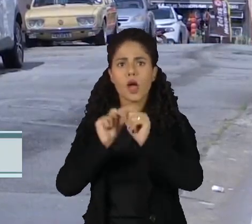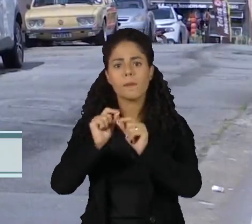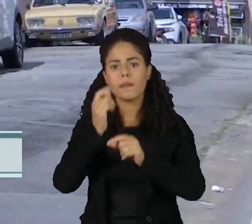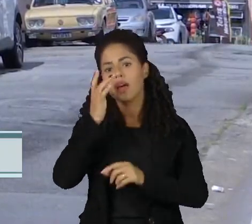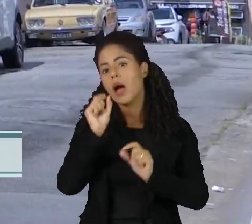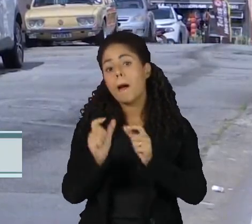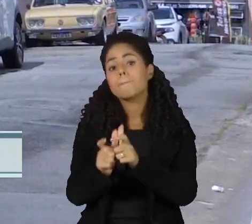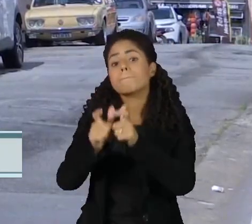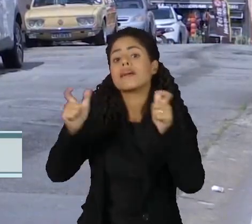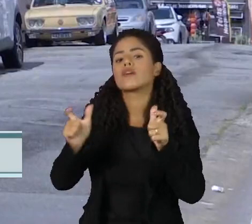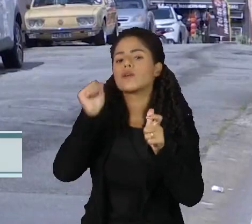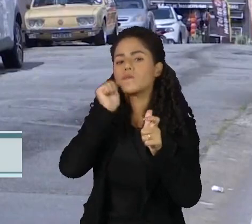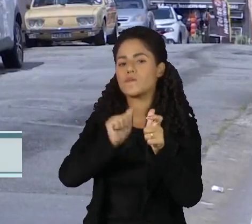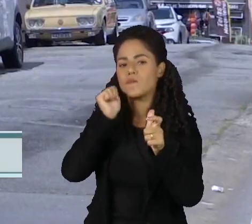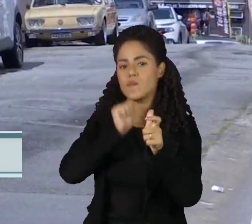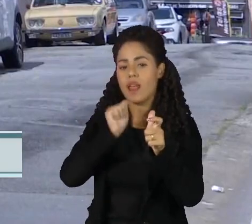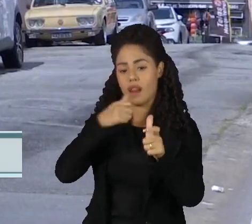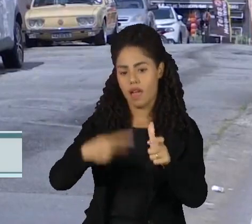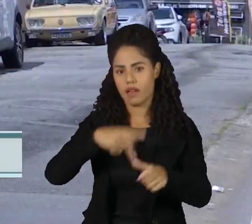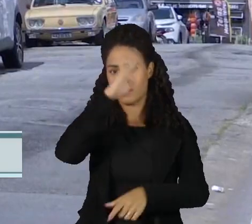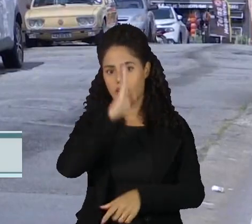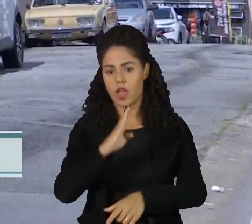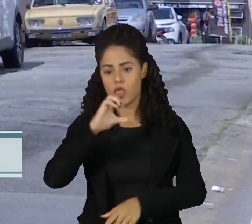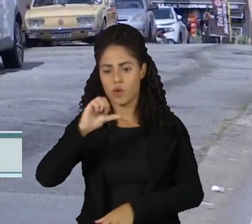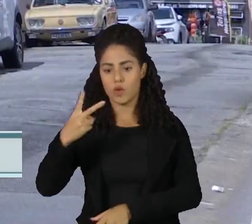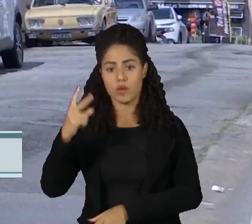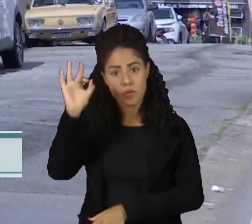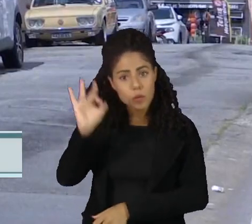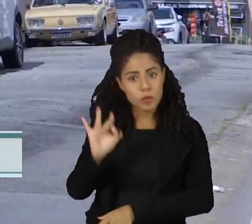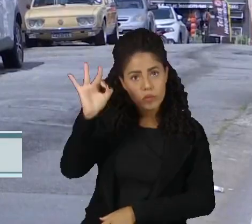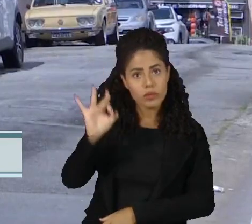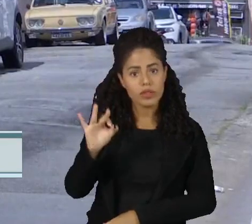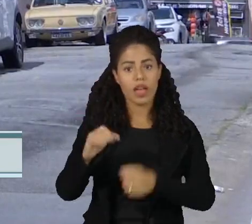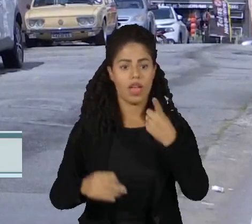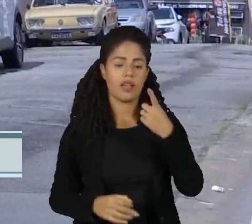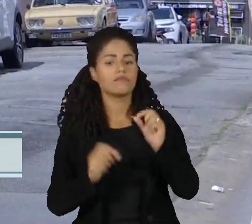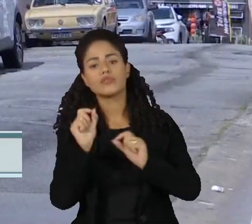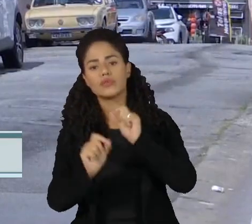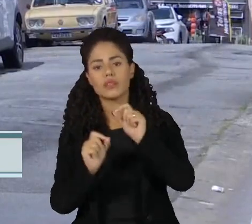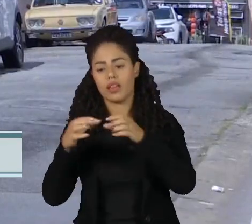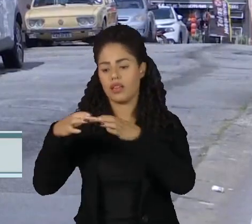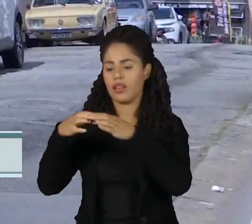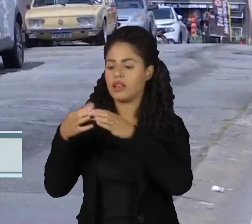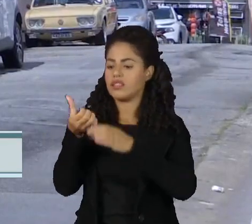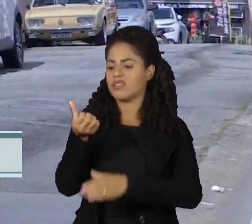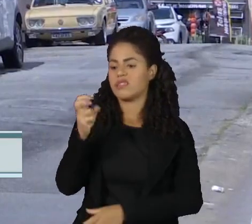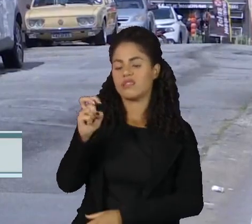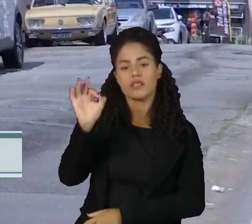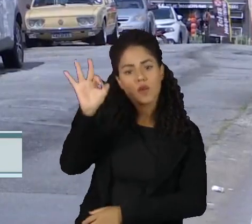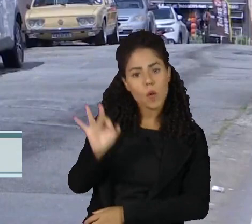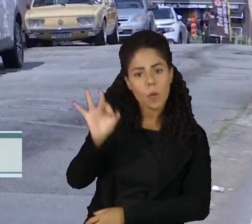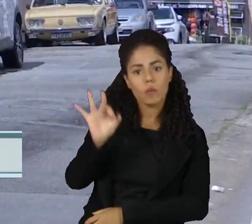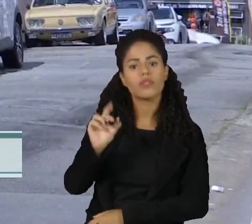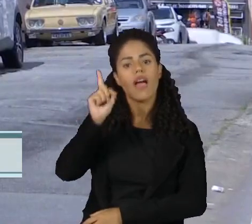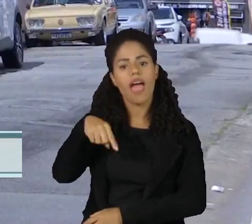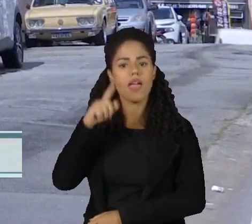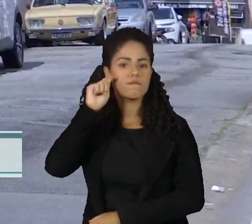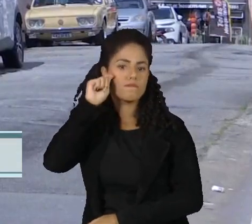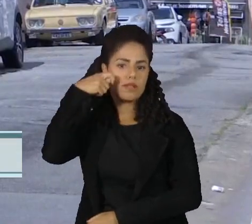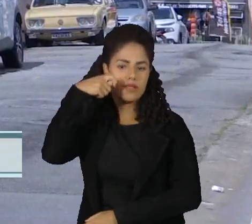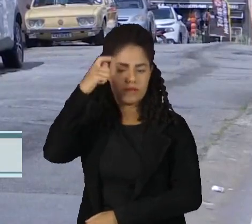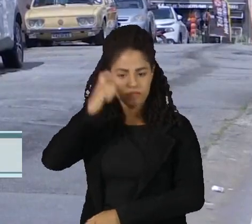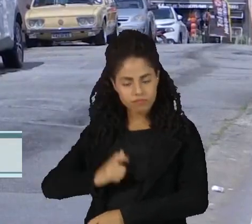por mulheres. No Brasil, elas são 92% e, dessas, 65% são negras.